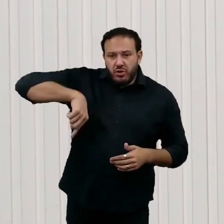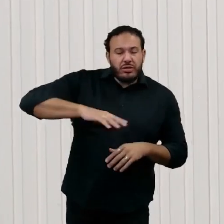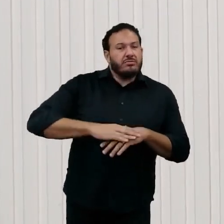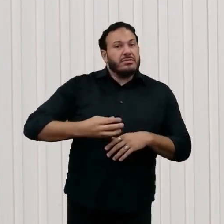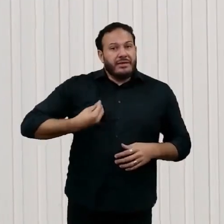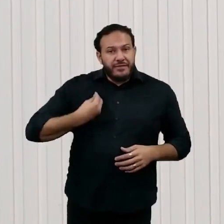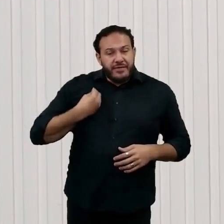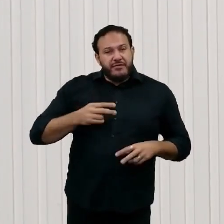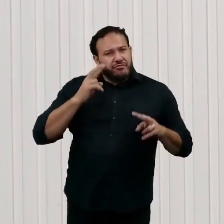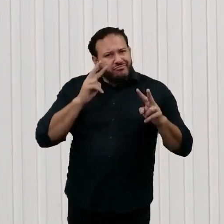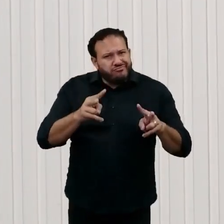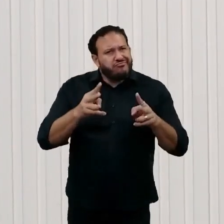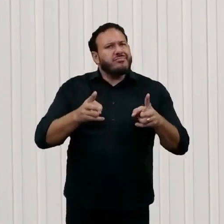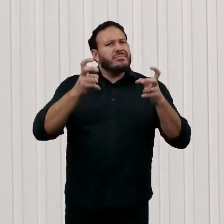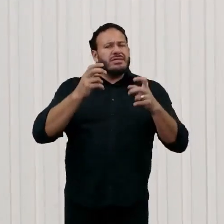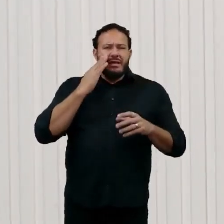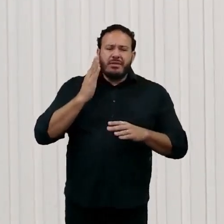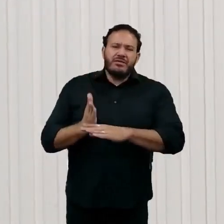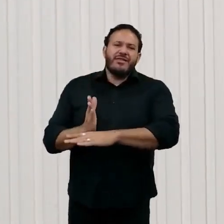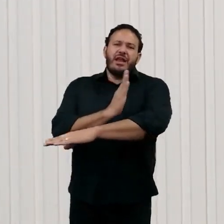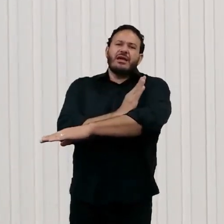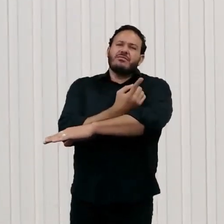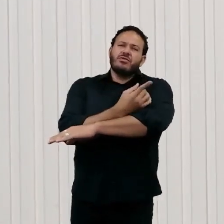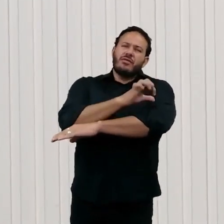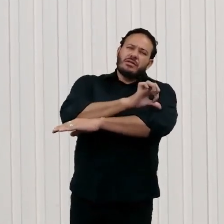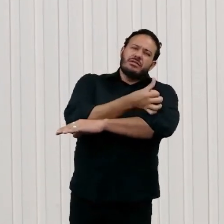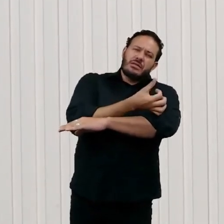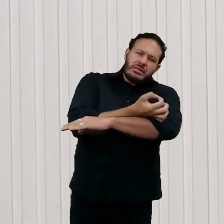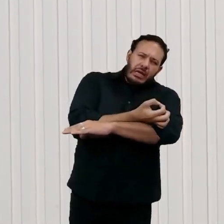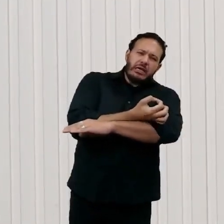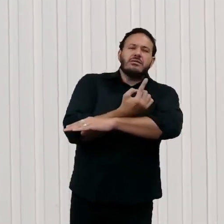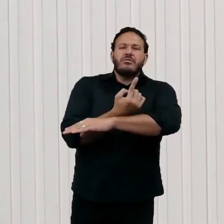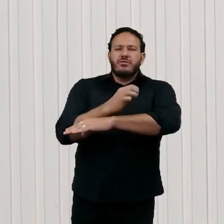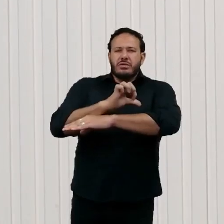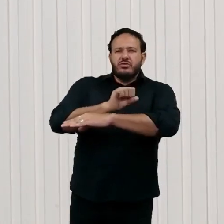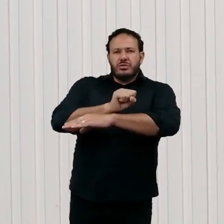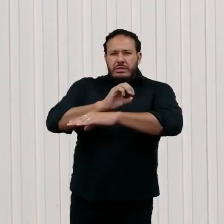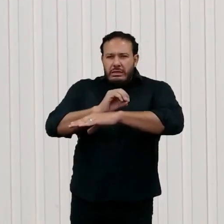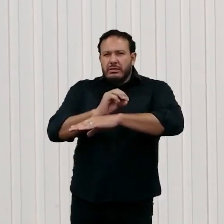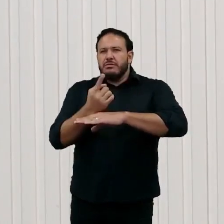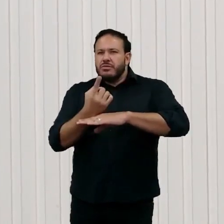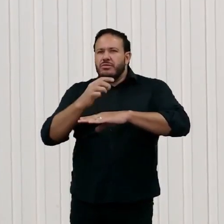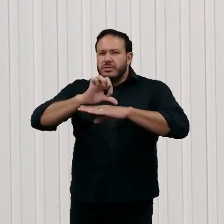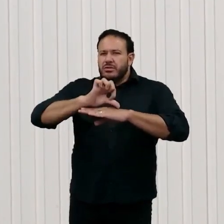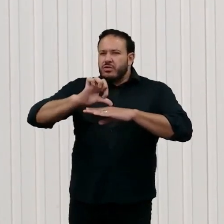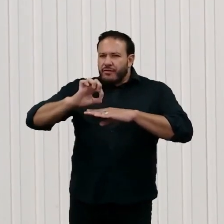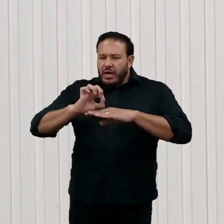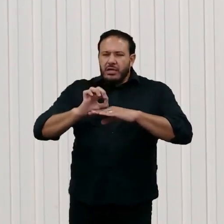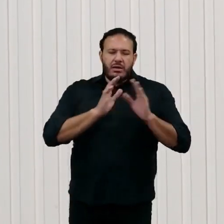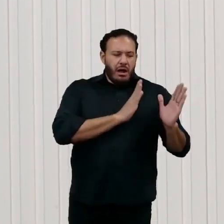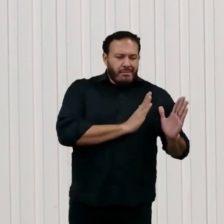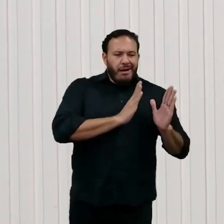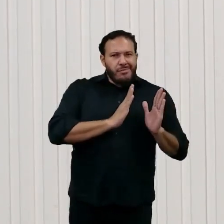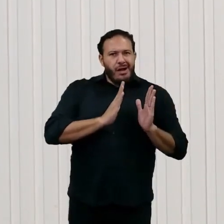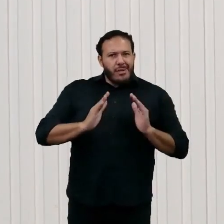sabemos que vai desde os anos 60, depois 80 e 90, e a cada etapa tivemos progressos maiores, mas não era